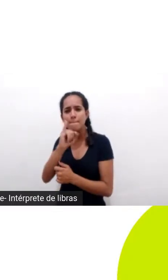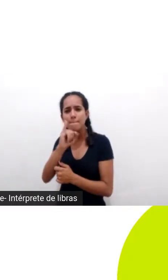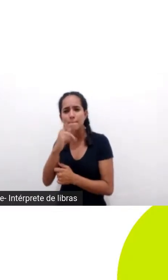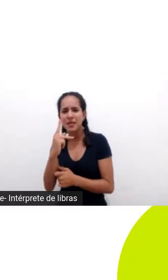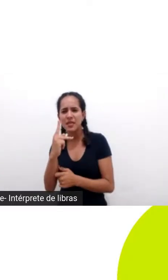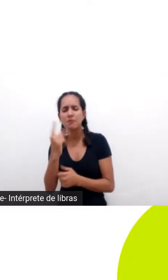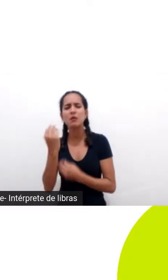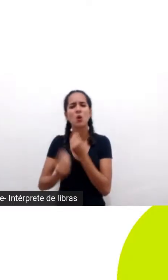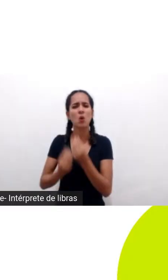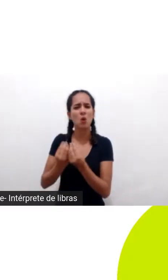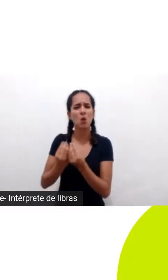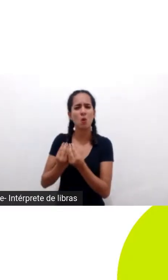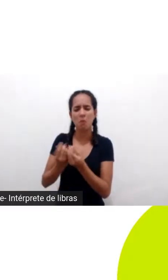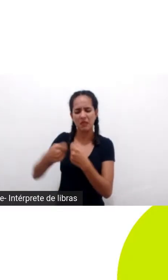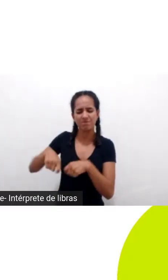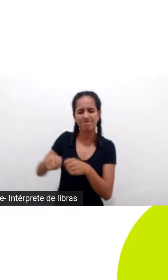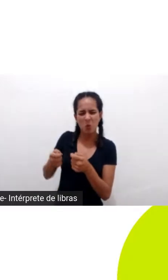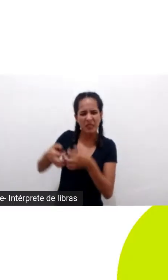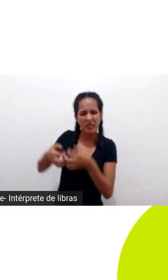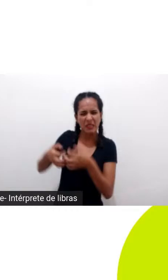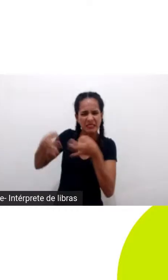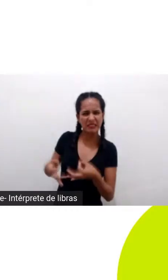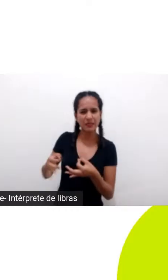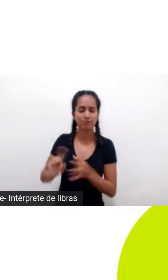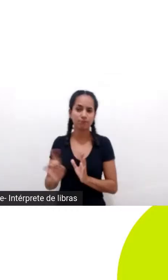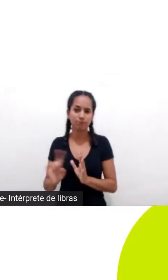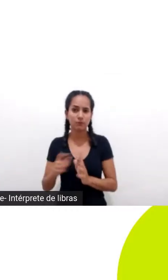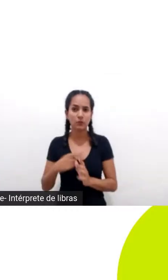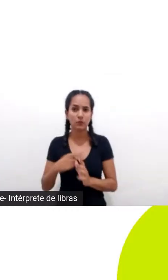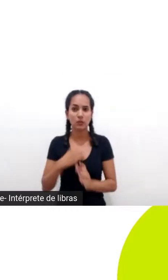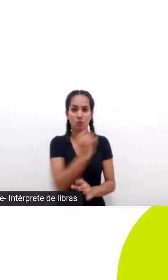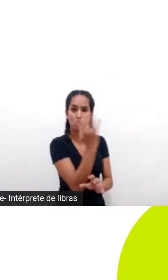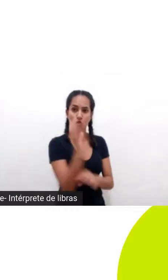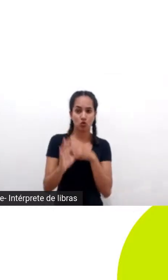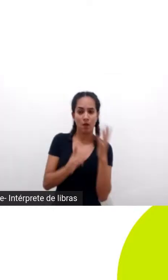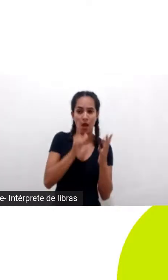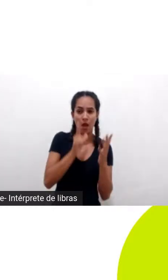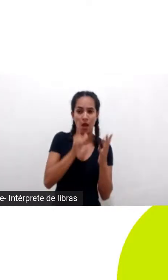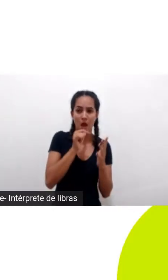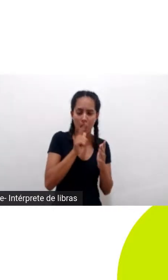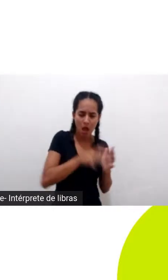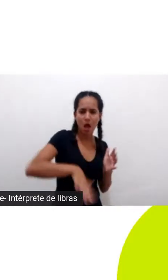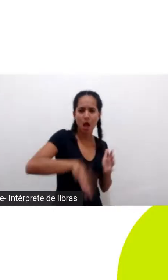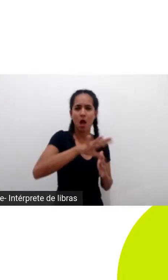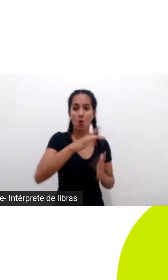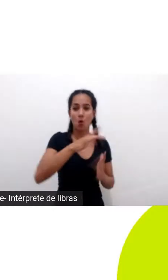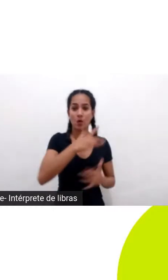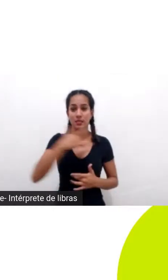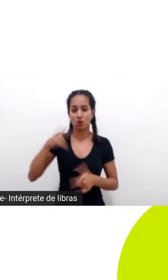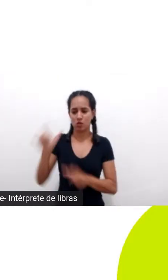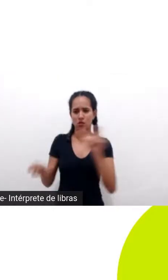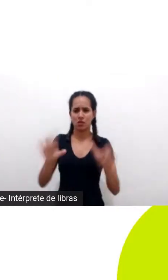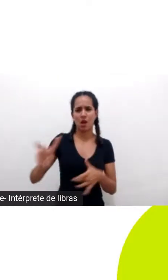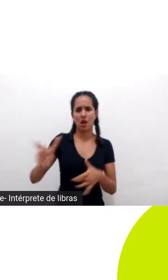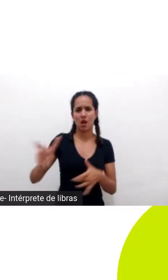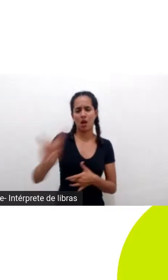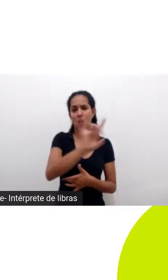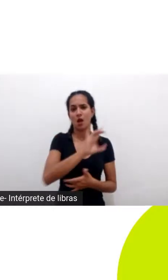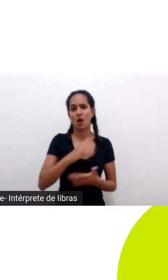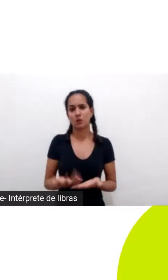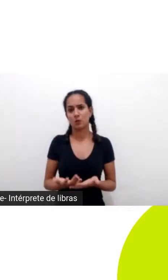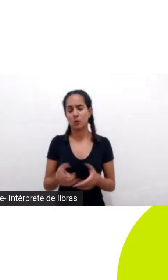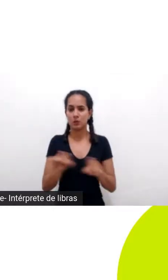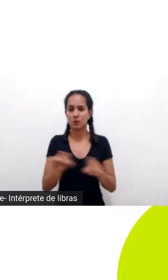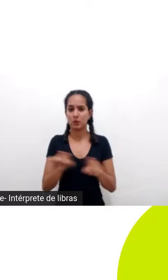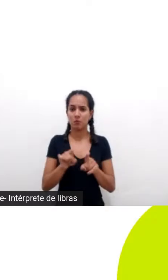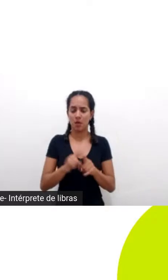externalidades que as atividades econômicas têm nas florestas nas águas na saúde das pessoas e do ponto de vista individual